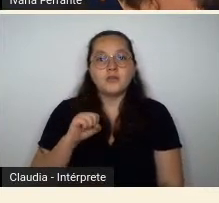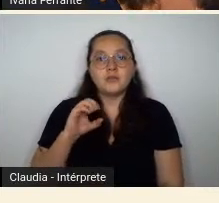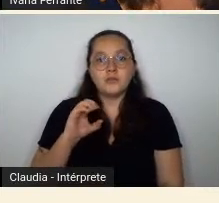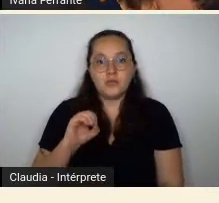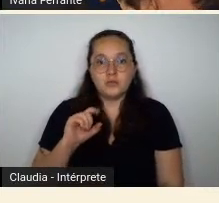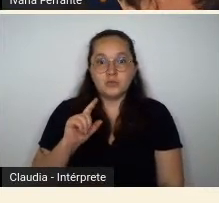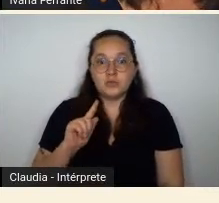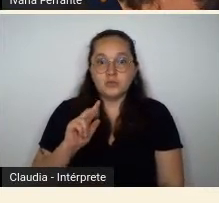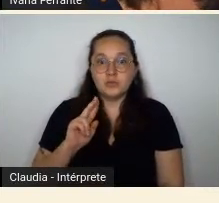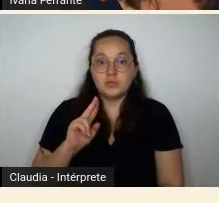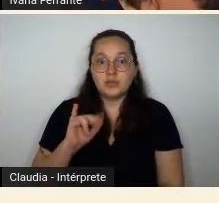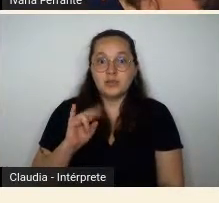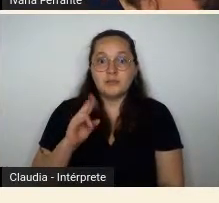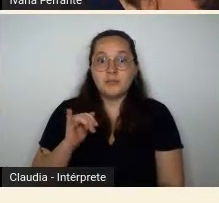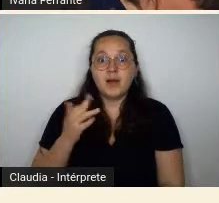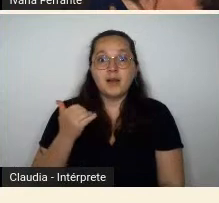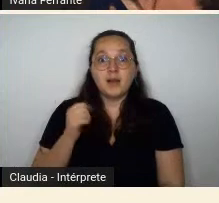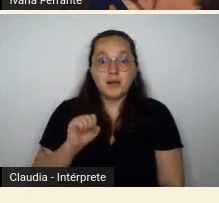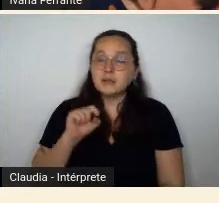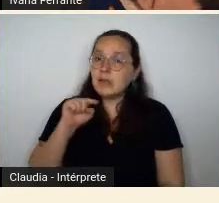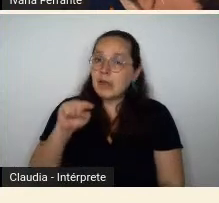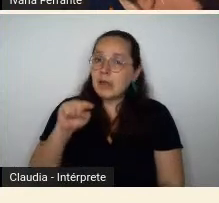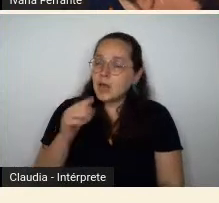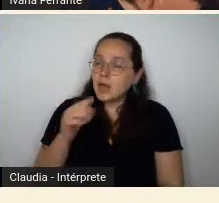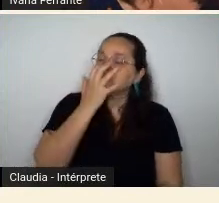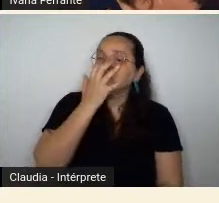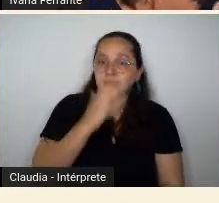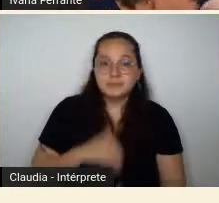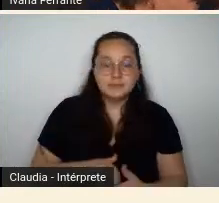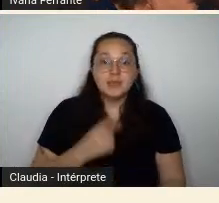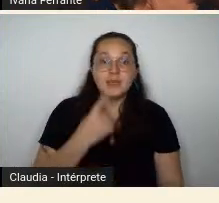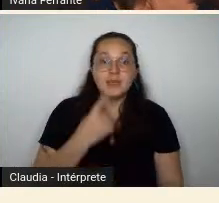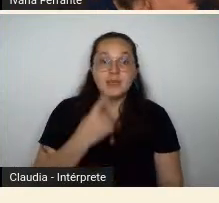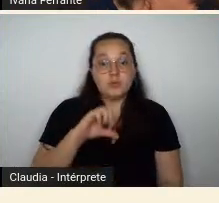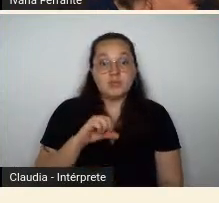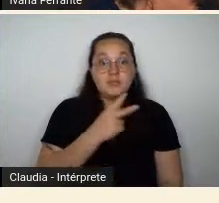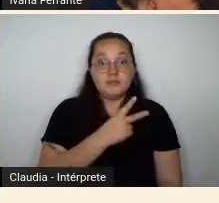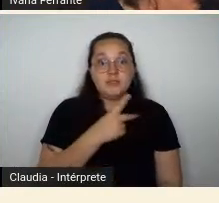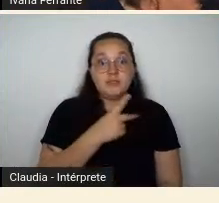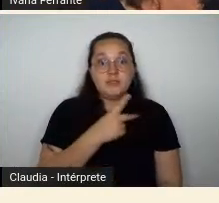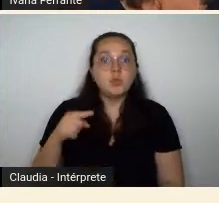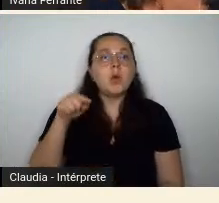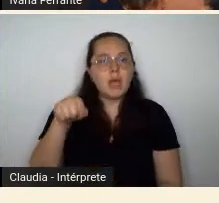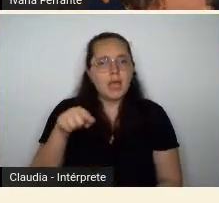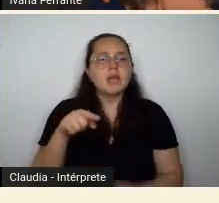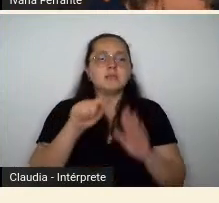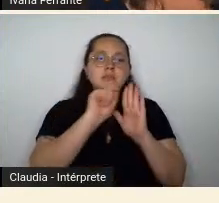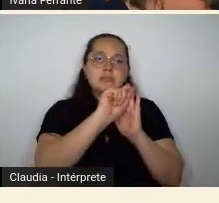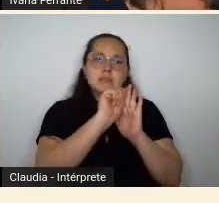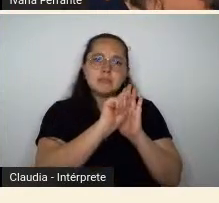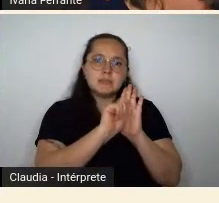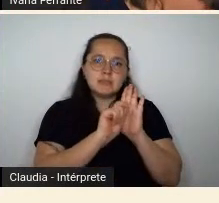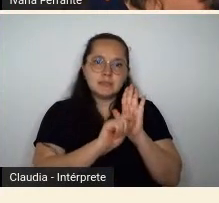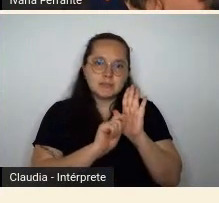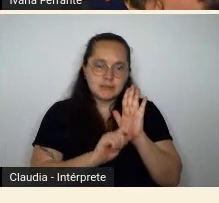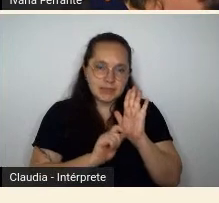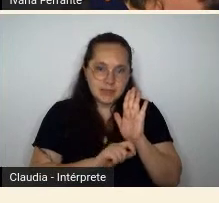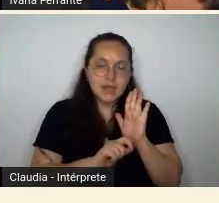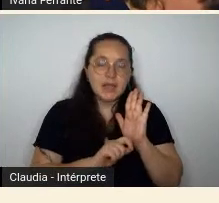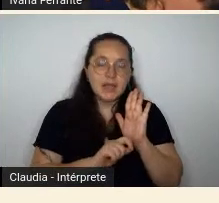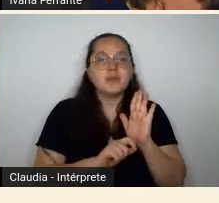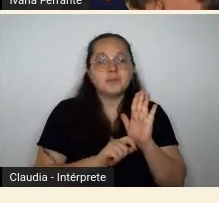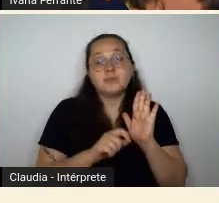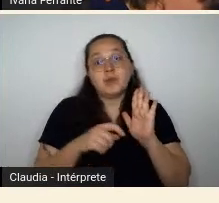Alfonso de Guimarães por toda a sua vida. Em 1921, ele vai publicar uma crônica no Correio